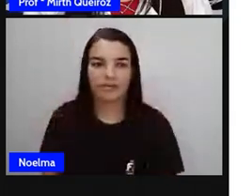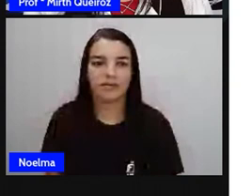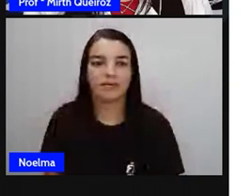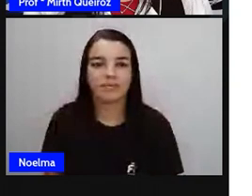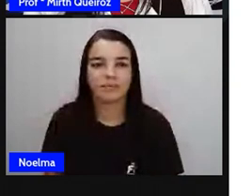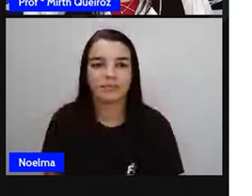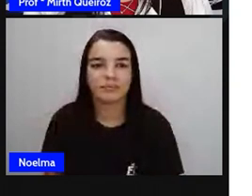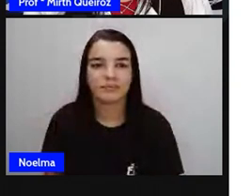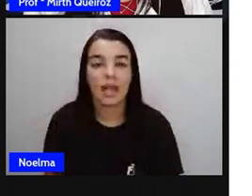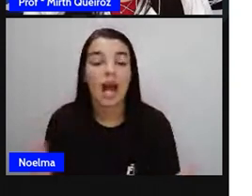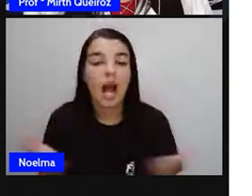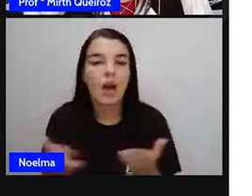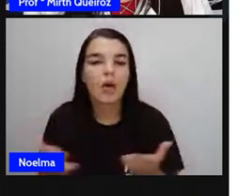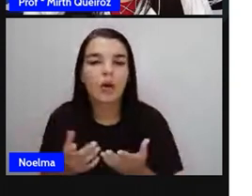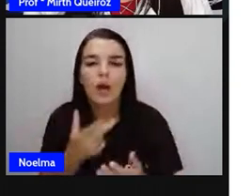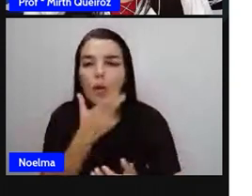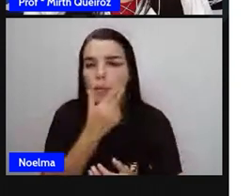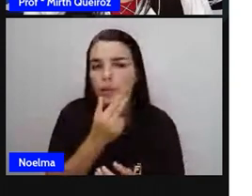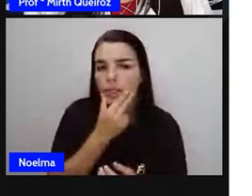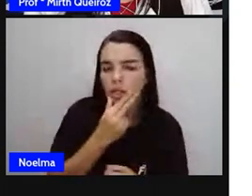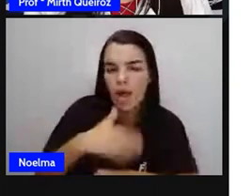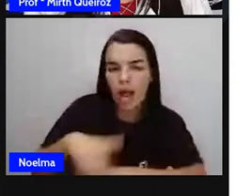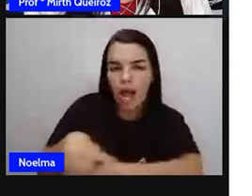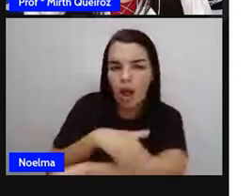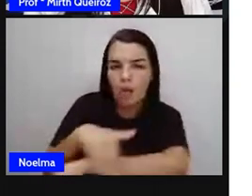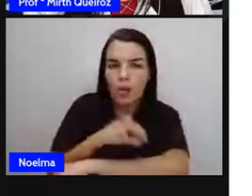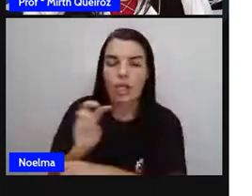Agora, ele está na rua W.